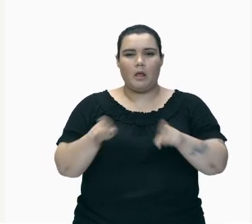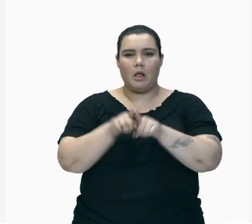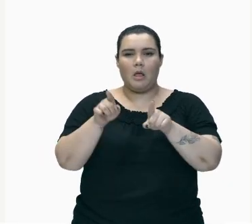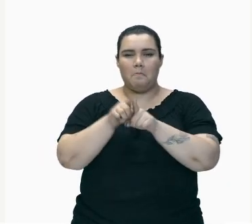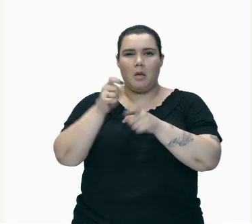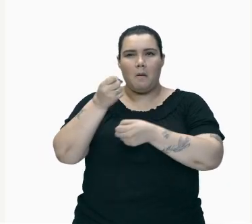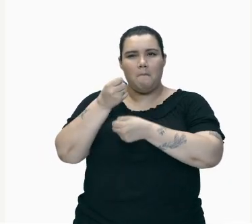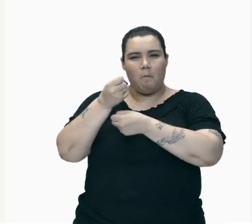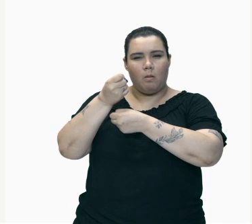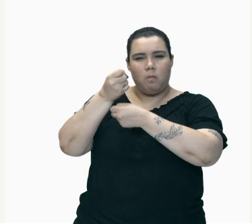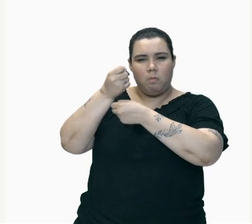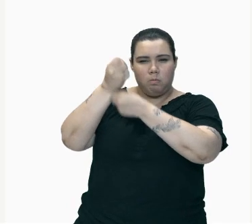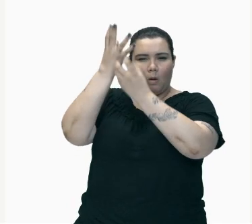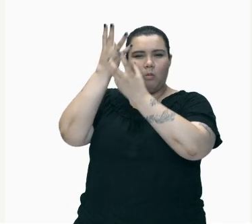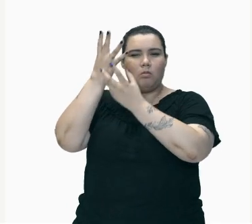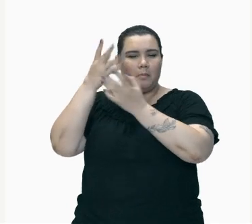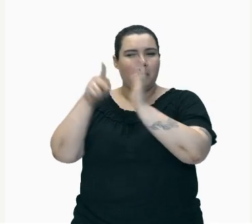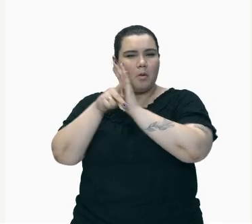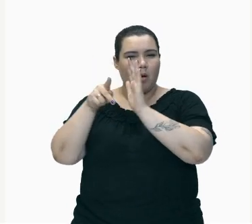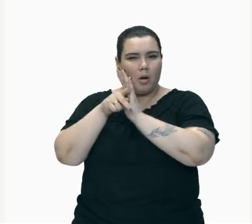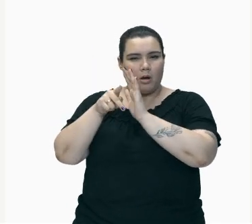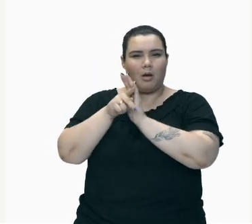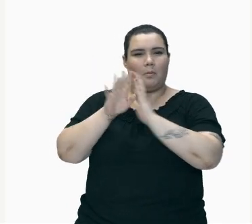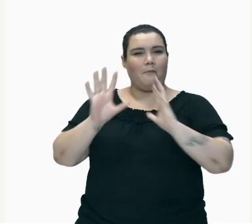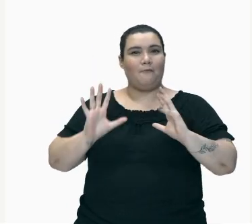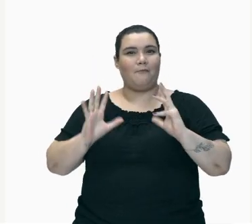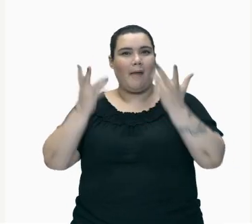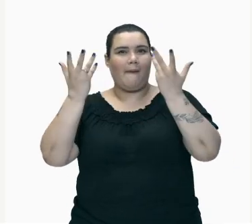Também Vão Ser Reações Químicas E Nas